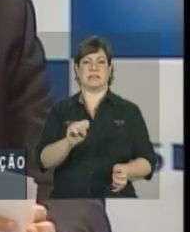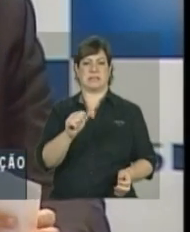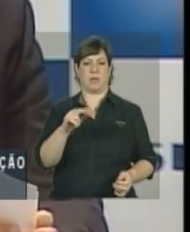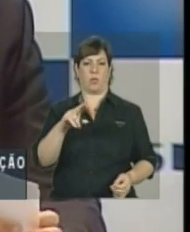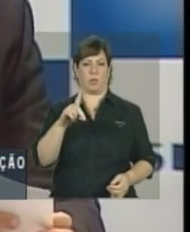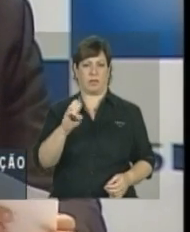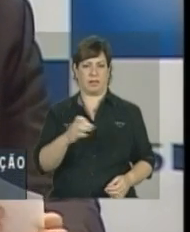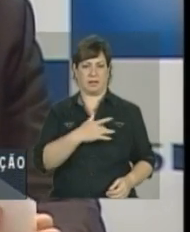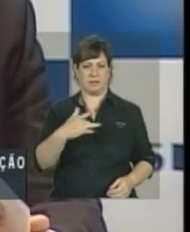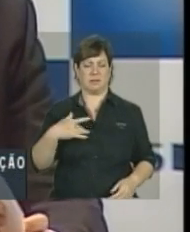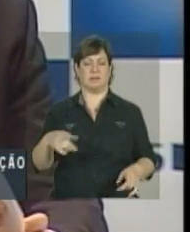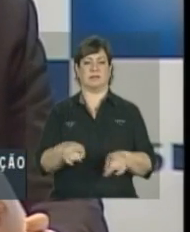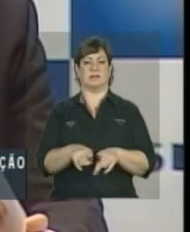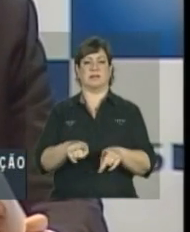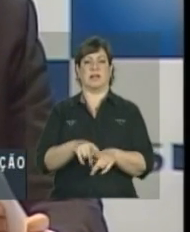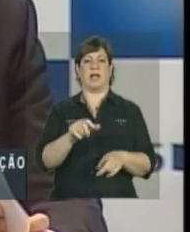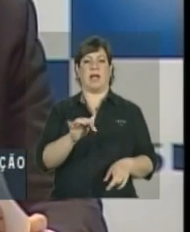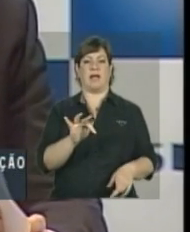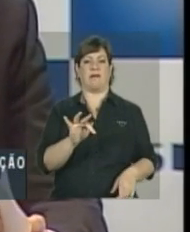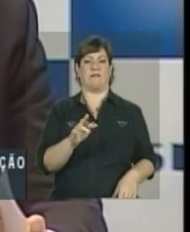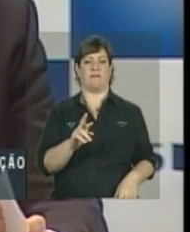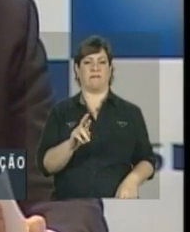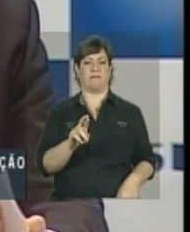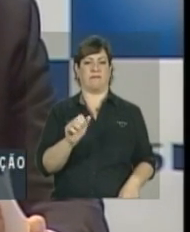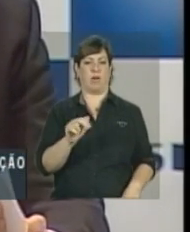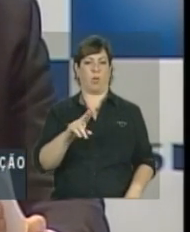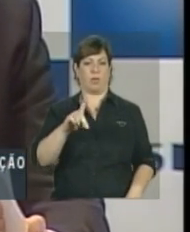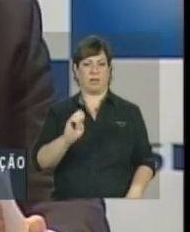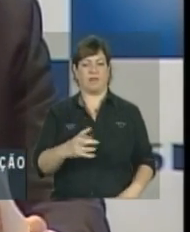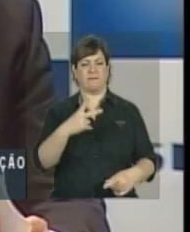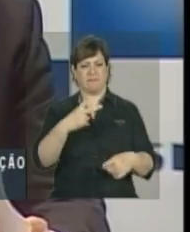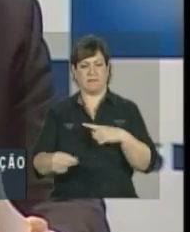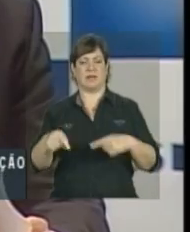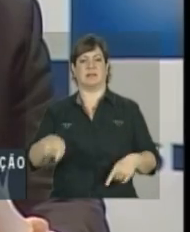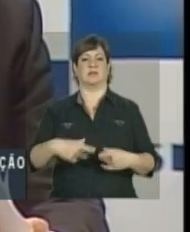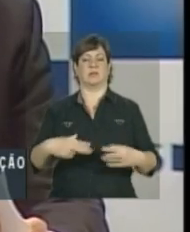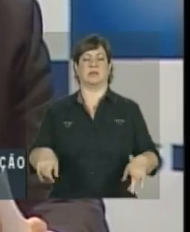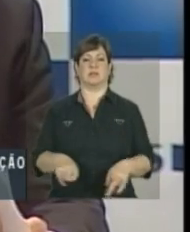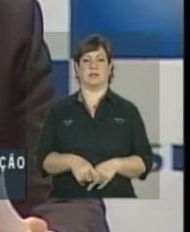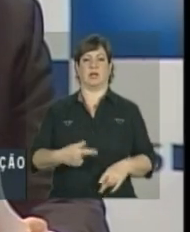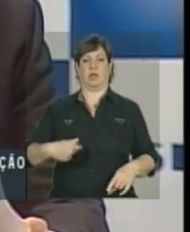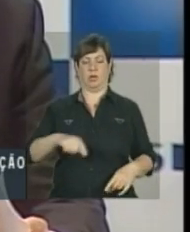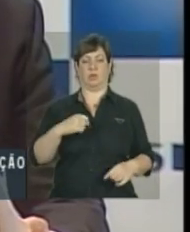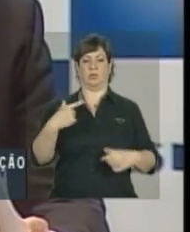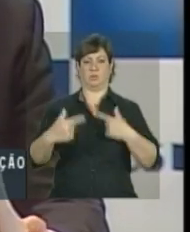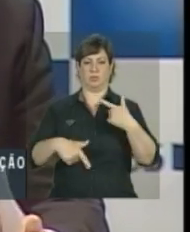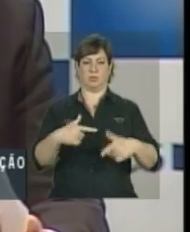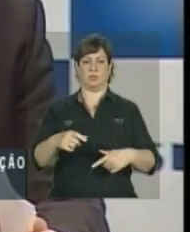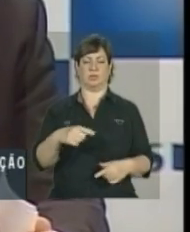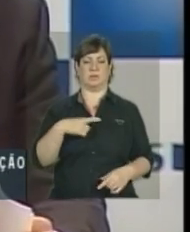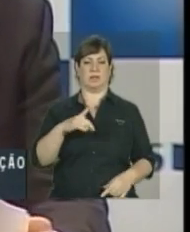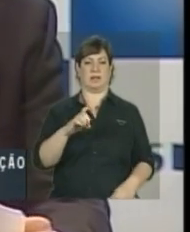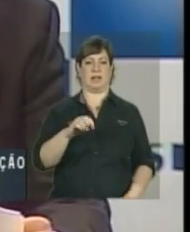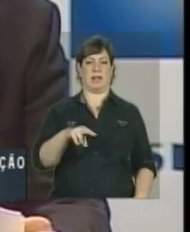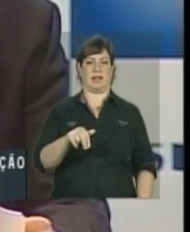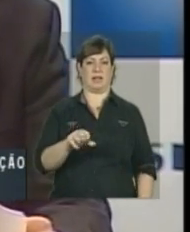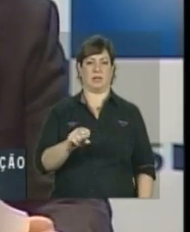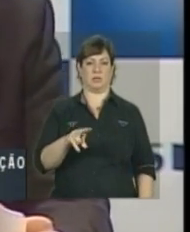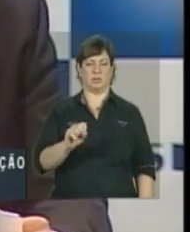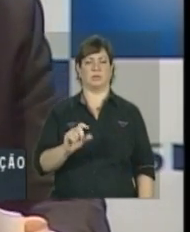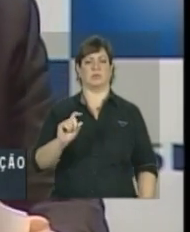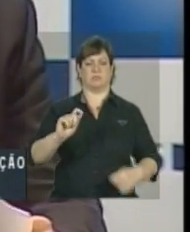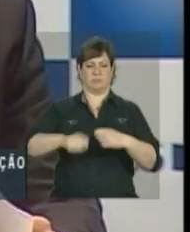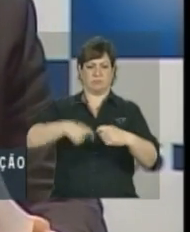respostas de usuários, nós já pudemos acionar o Departamento Nacional de Diretoria do SUS, o DENASUS, e